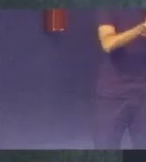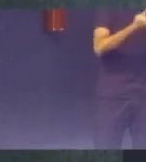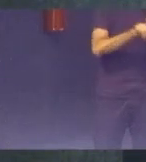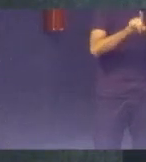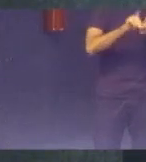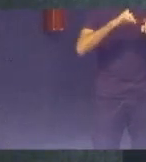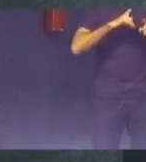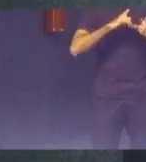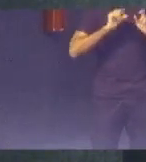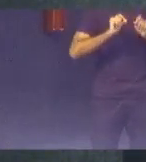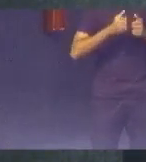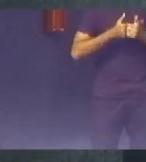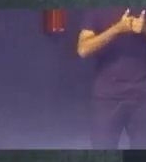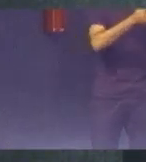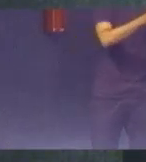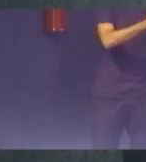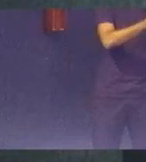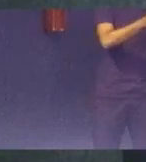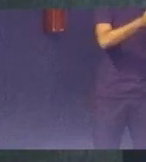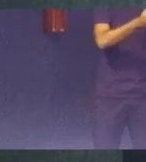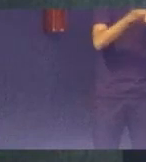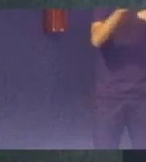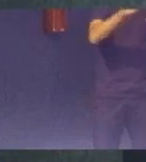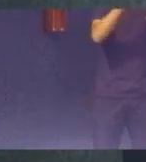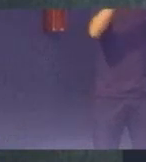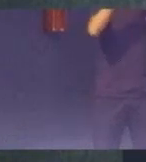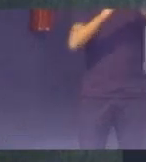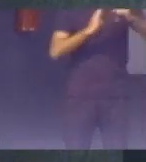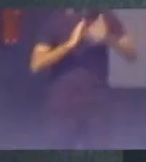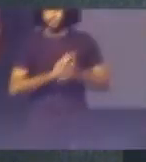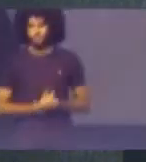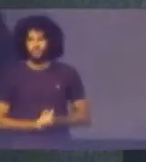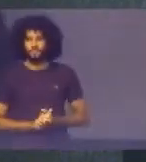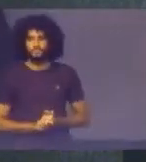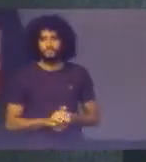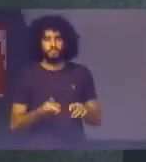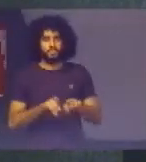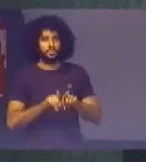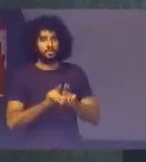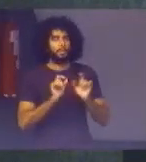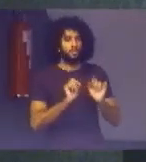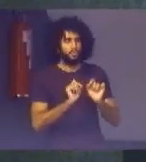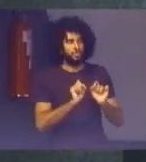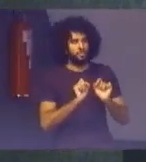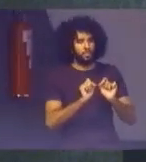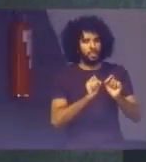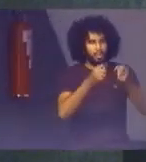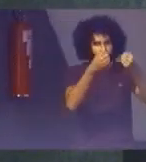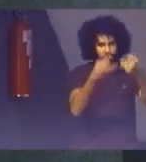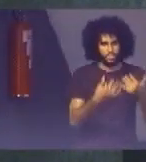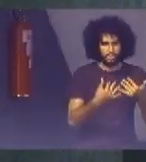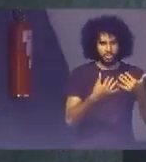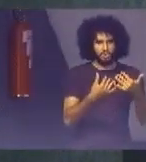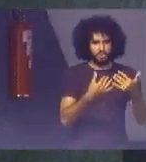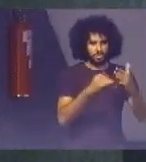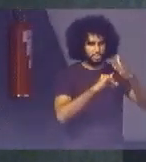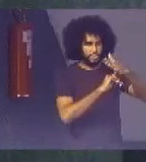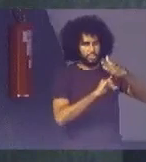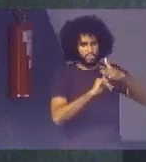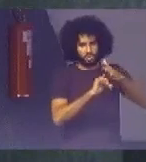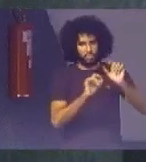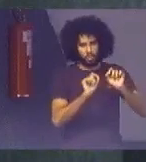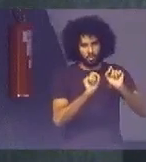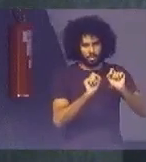passíveis De acompanhar Os avanços Do Brasil A definição De institucionalidade Para substituir Ou